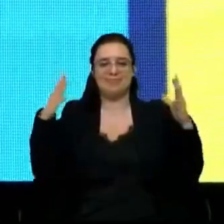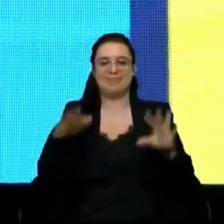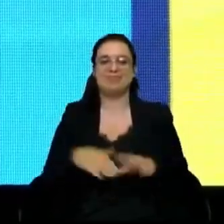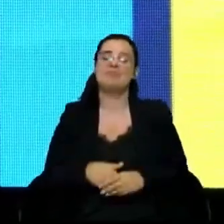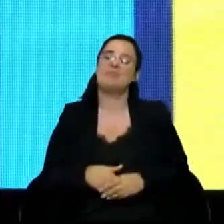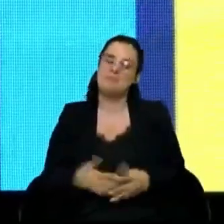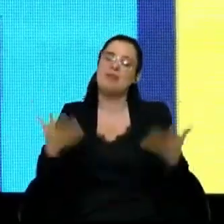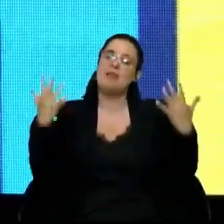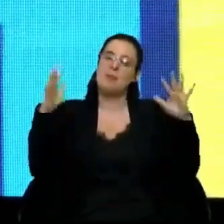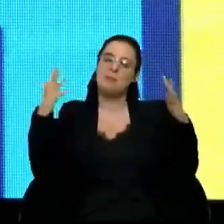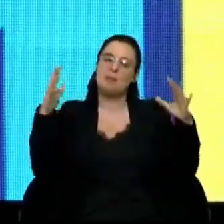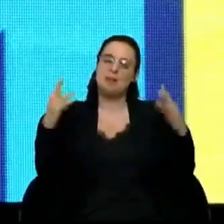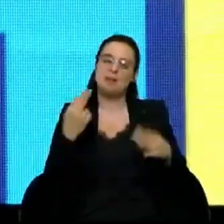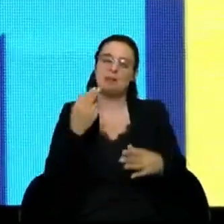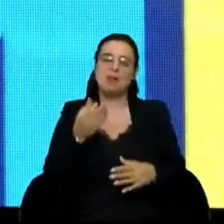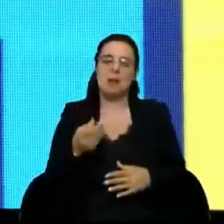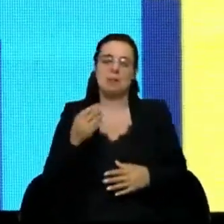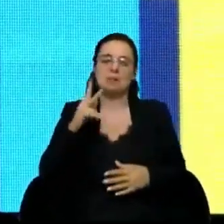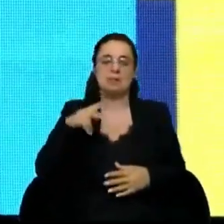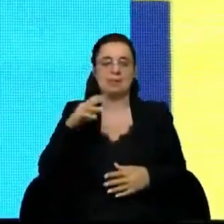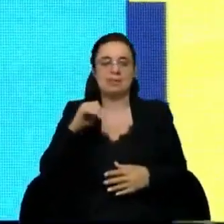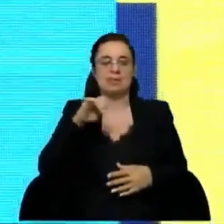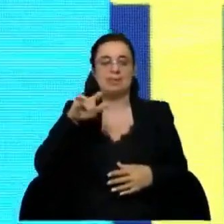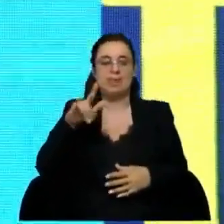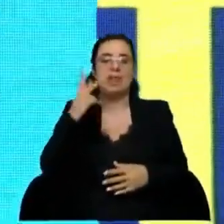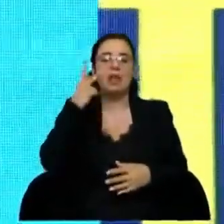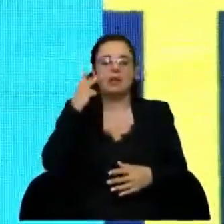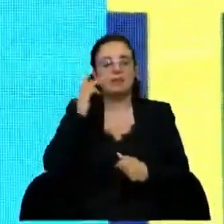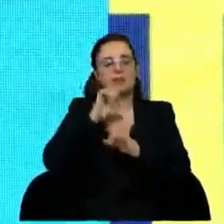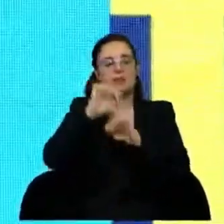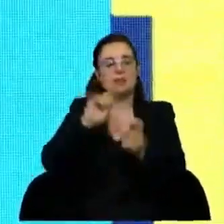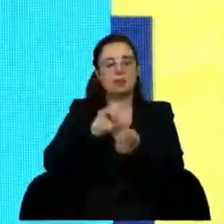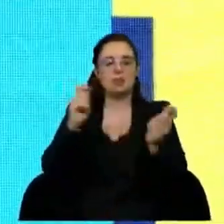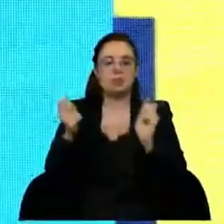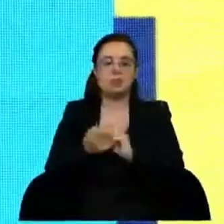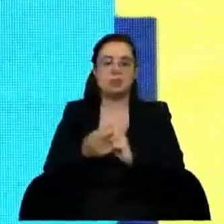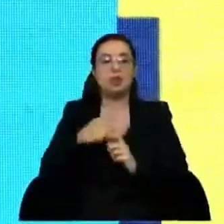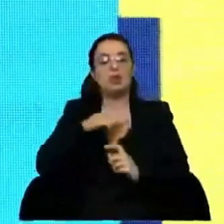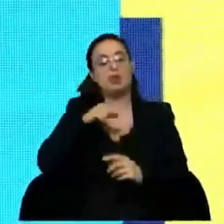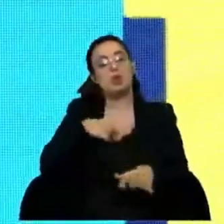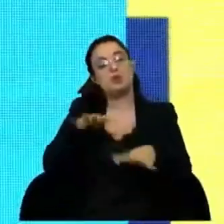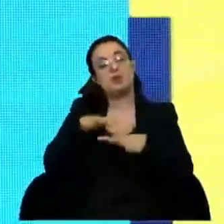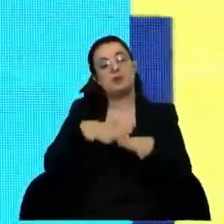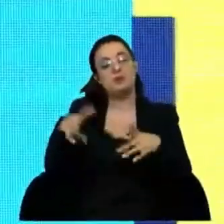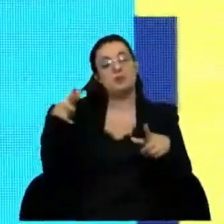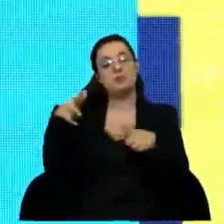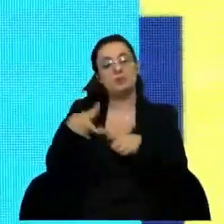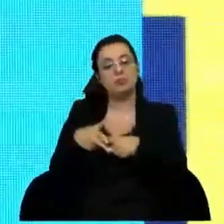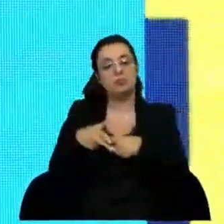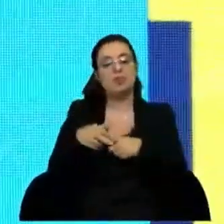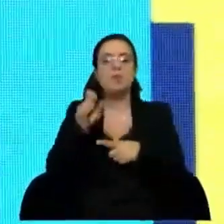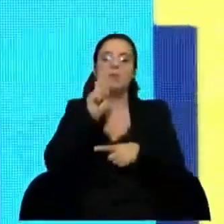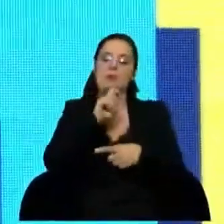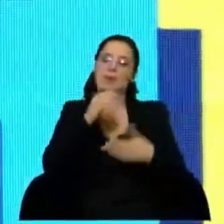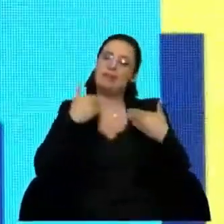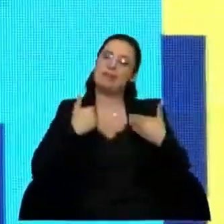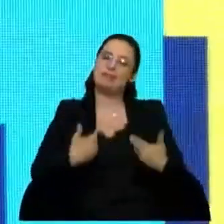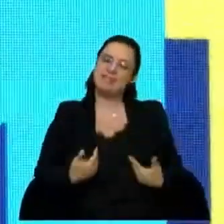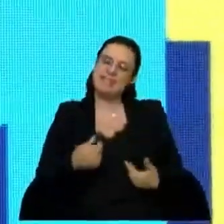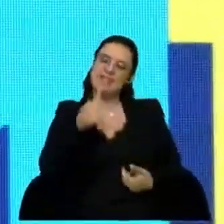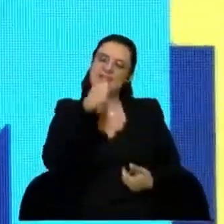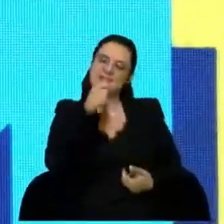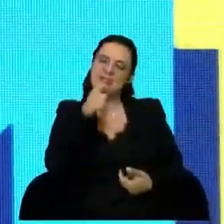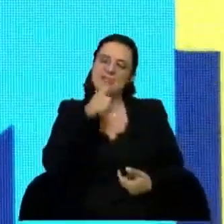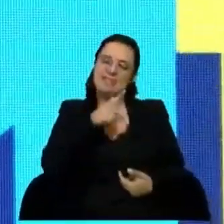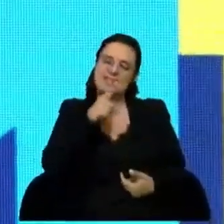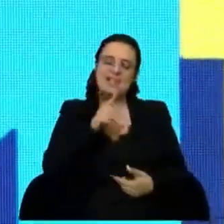Palmas para o Upskill e para estas pessoas que viram a sua vida mudar. Fazemos agora uma pequena pausa podem ir descansar beber café